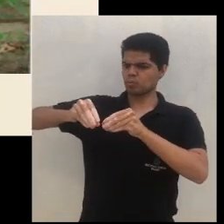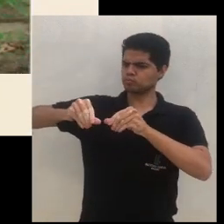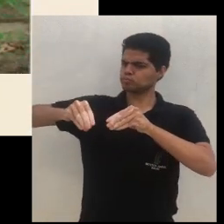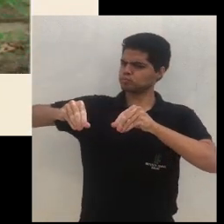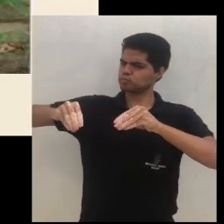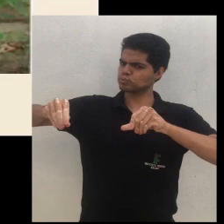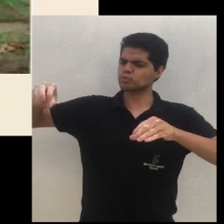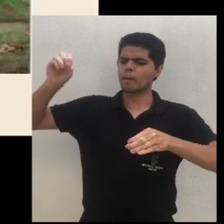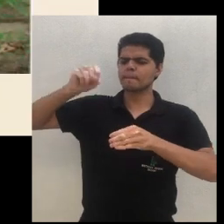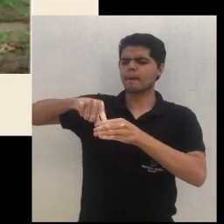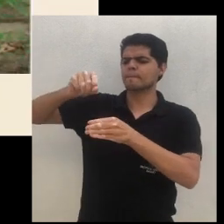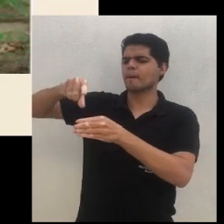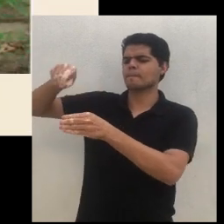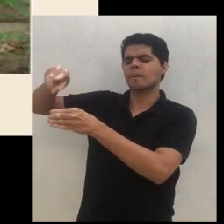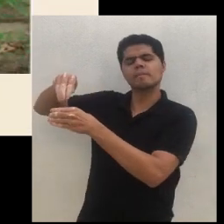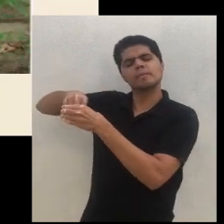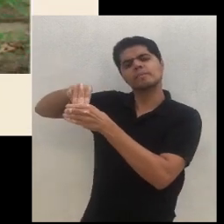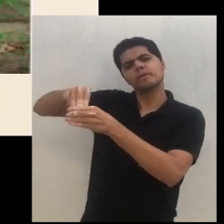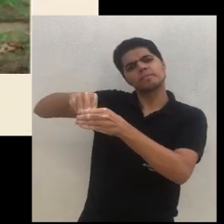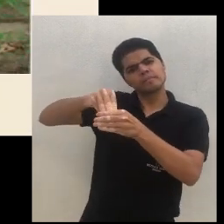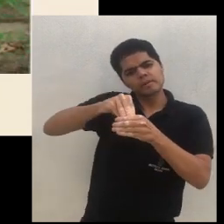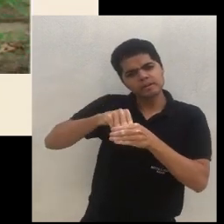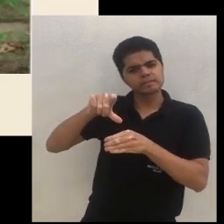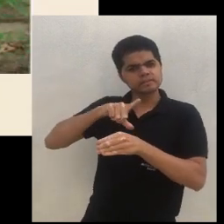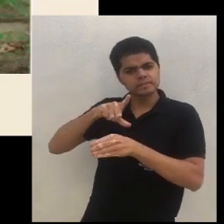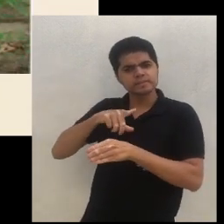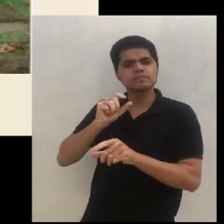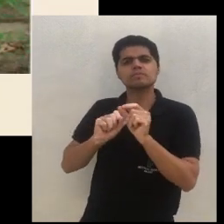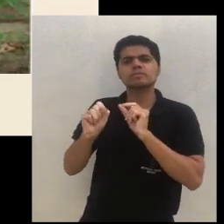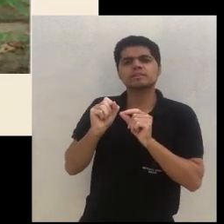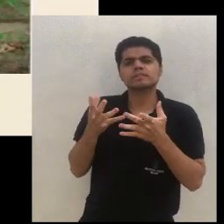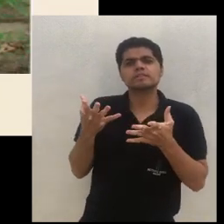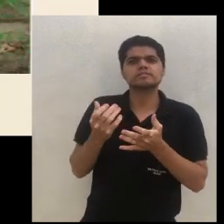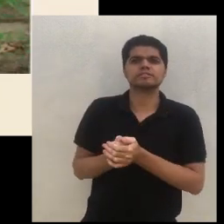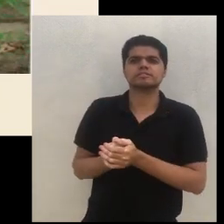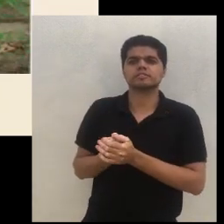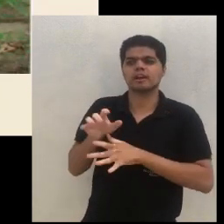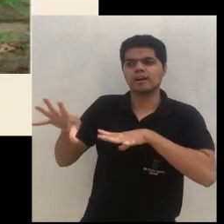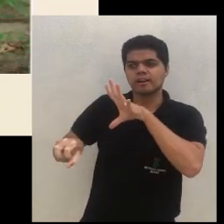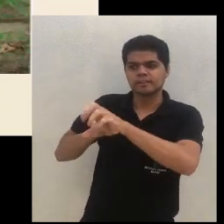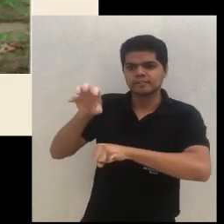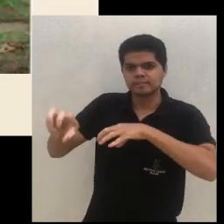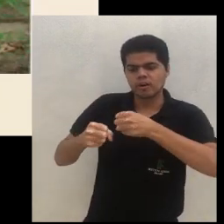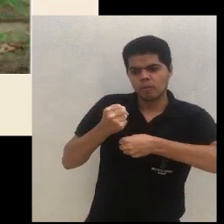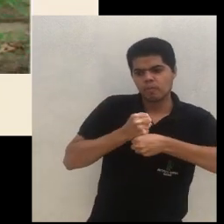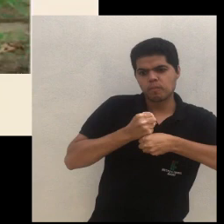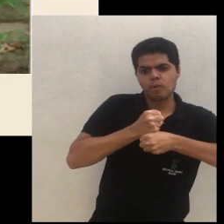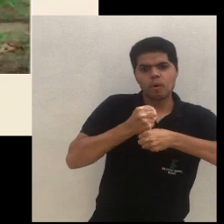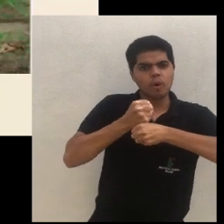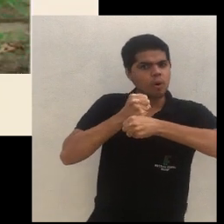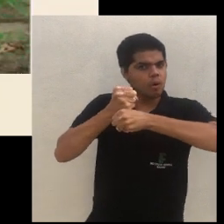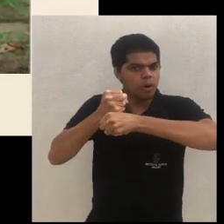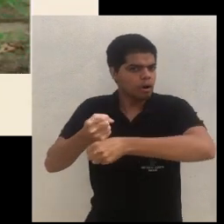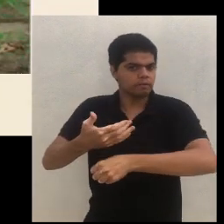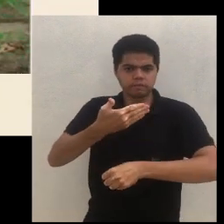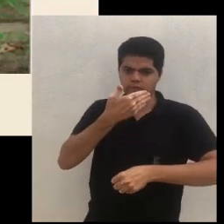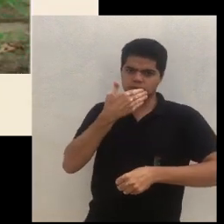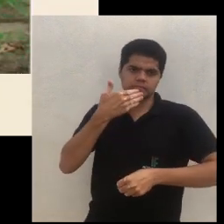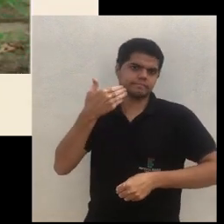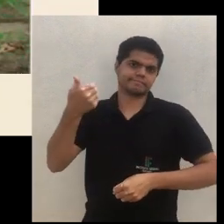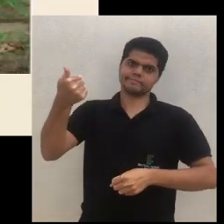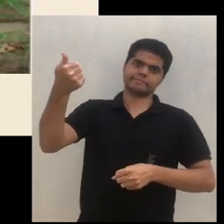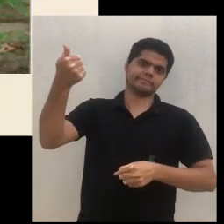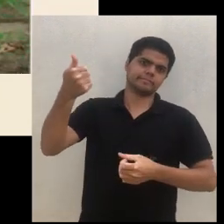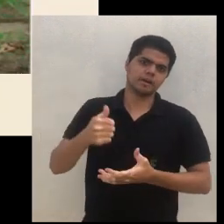e o reflexo do, vamos dizer assim, o SAF, depois de alguns anos, produziu uma melhoria